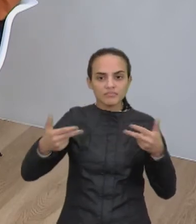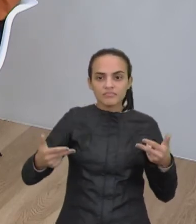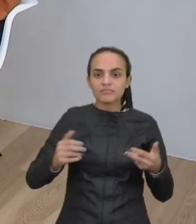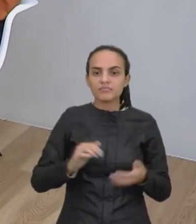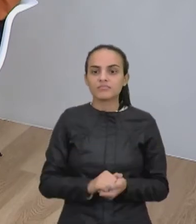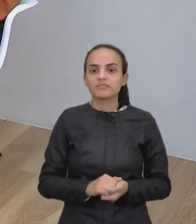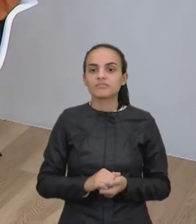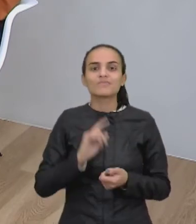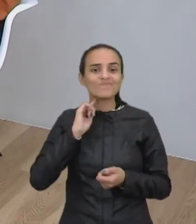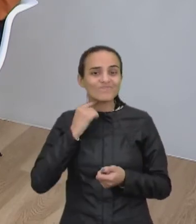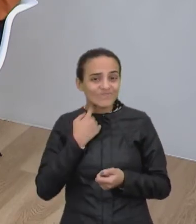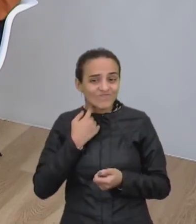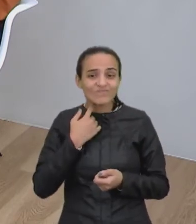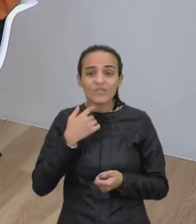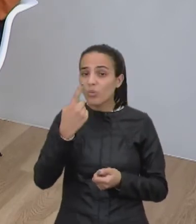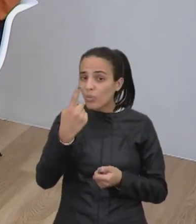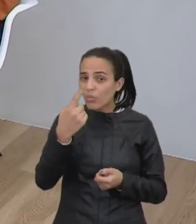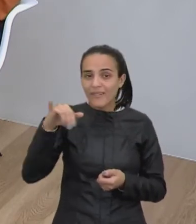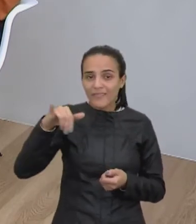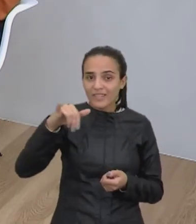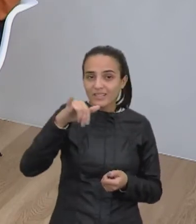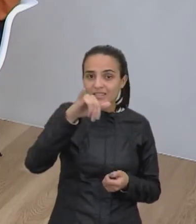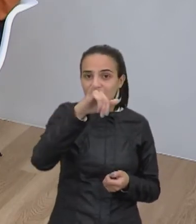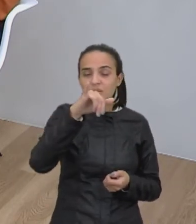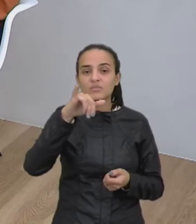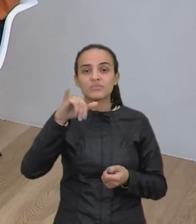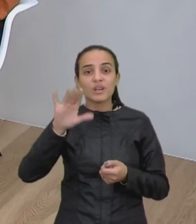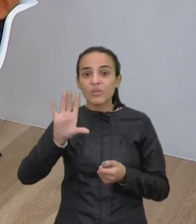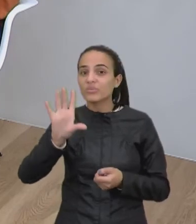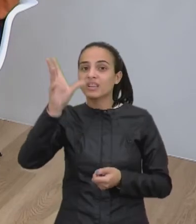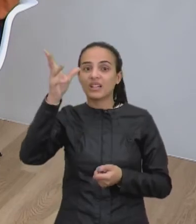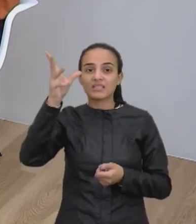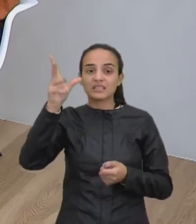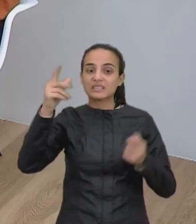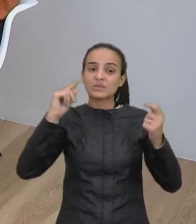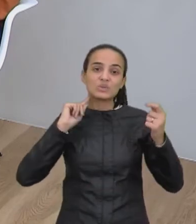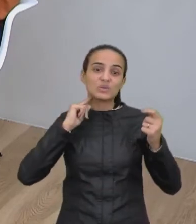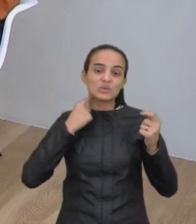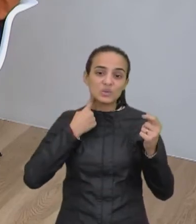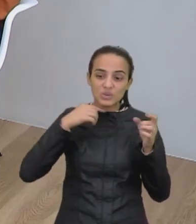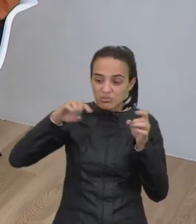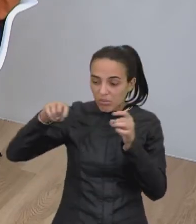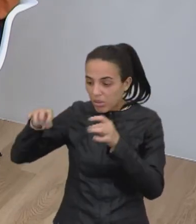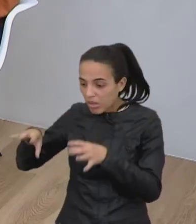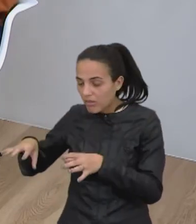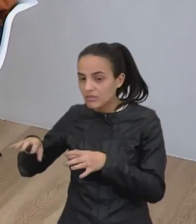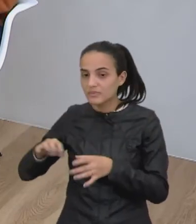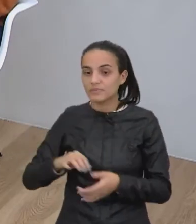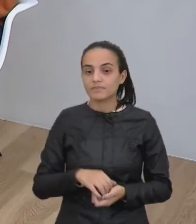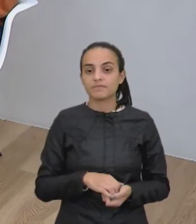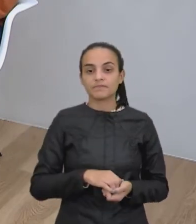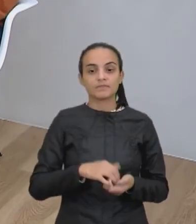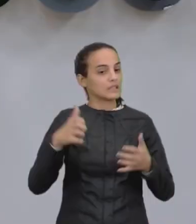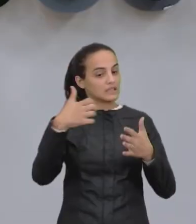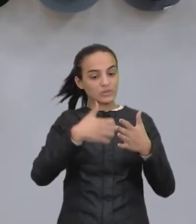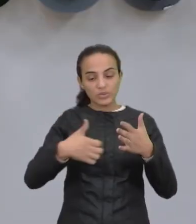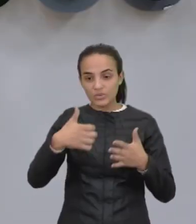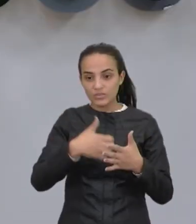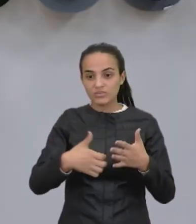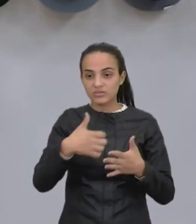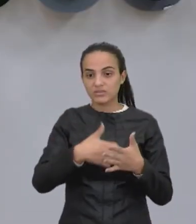de poluente um aviãozinho, né, joga na atmosfera. indústrias,